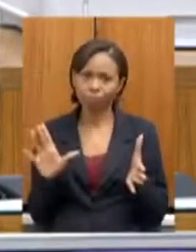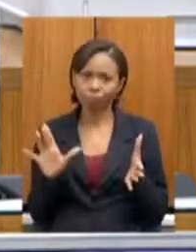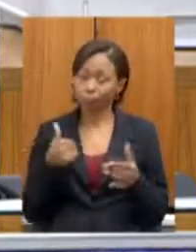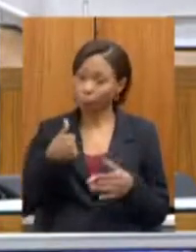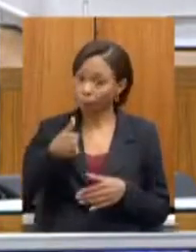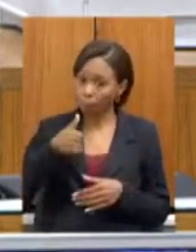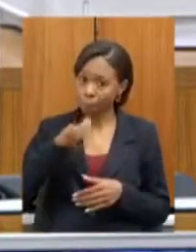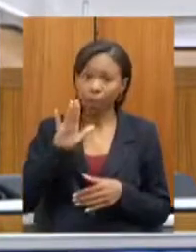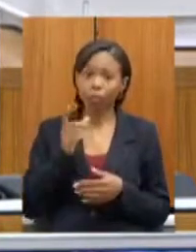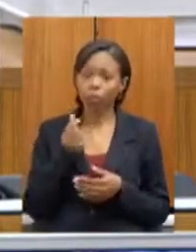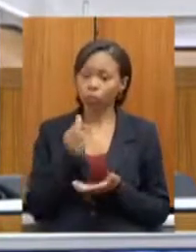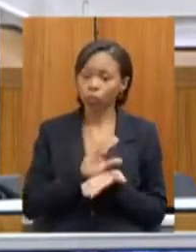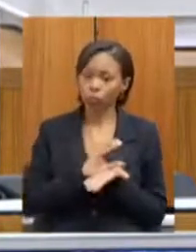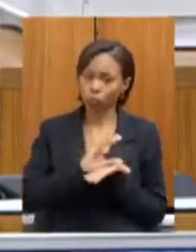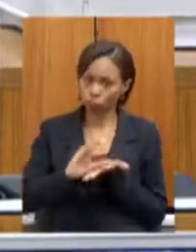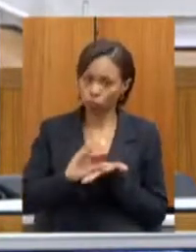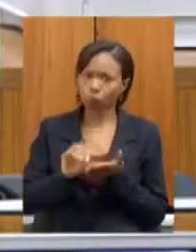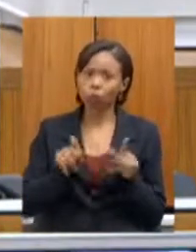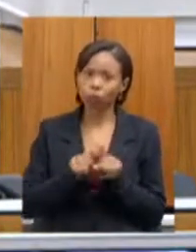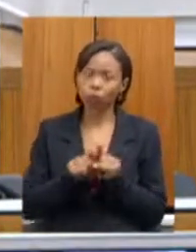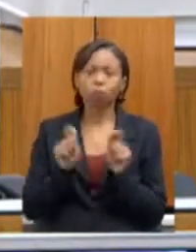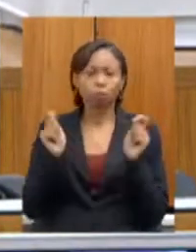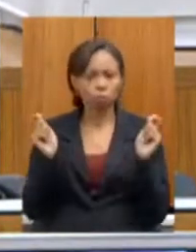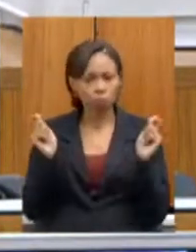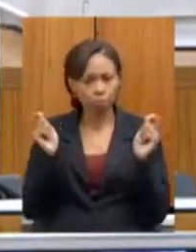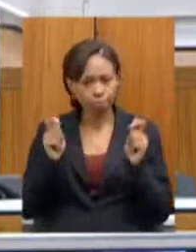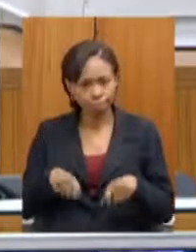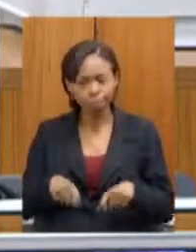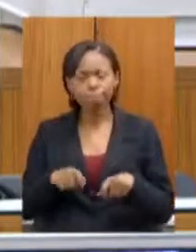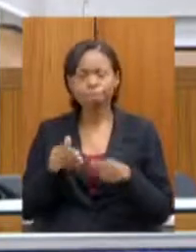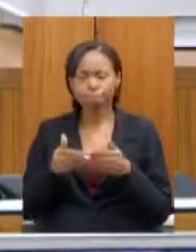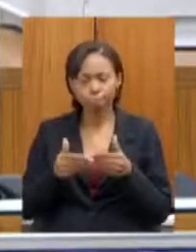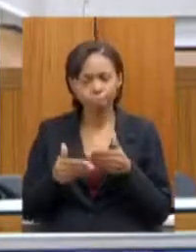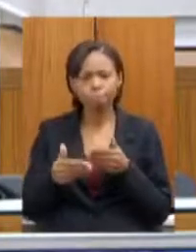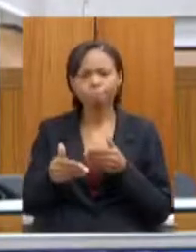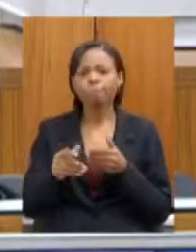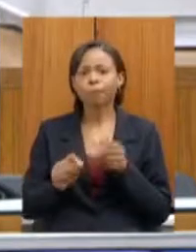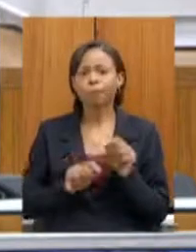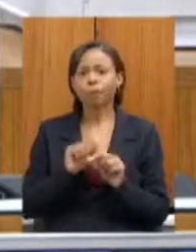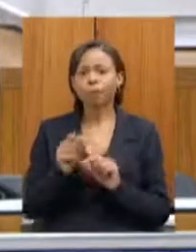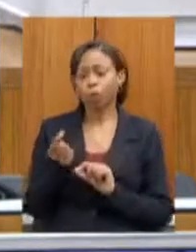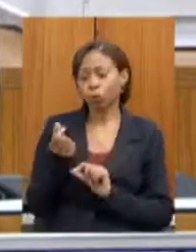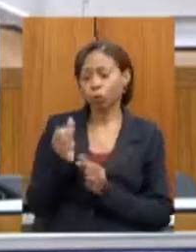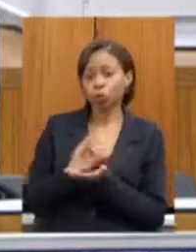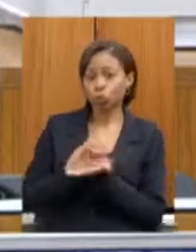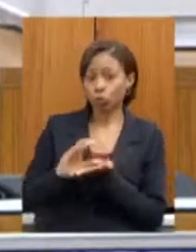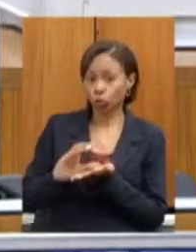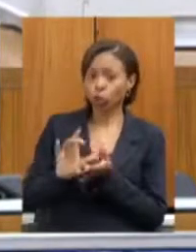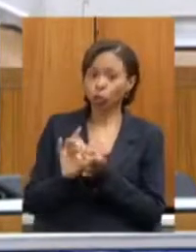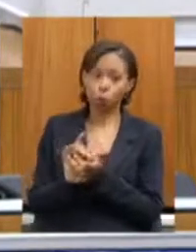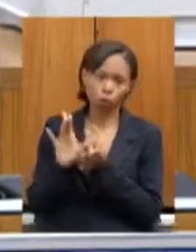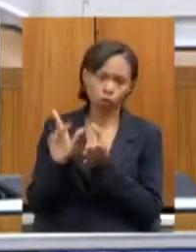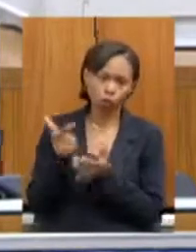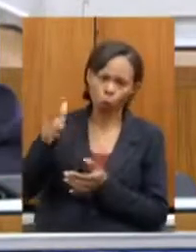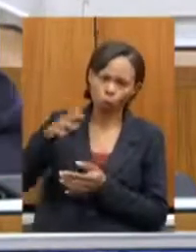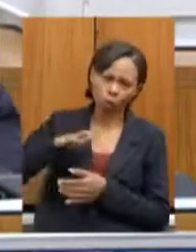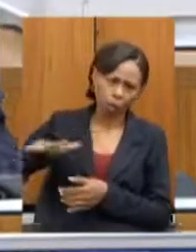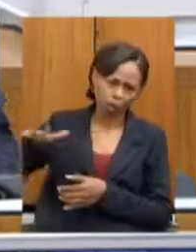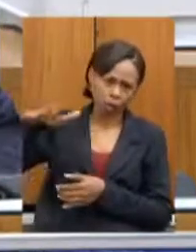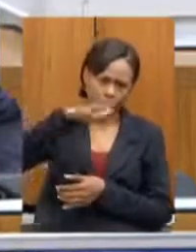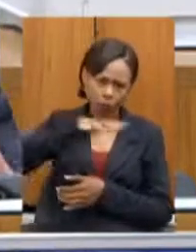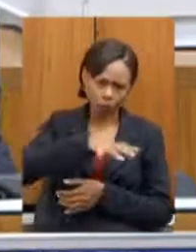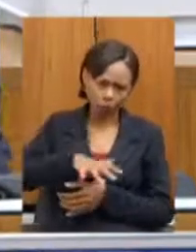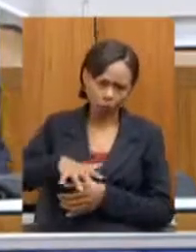com mais recursos será possível então que os recursos eventualmente de concessões em outras regiões possam